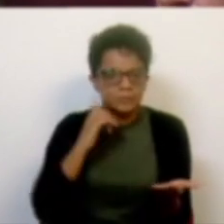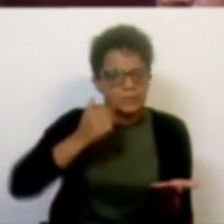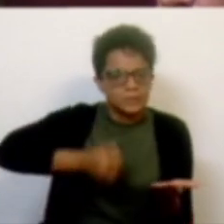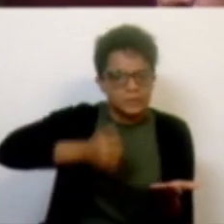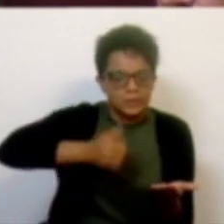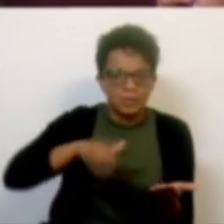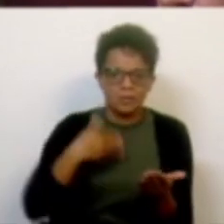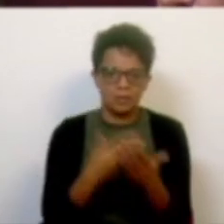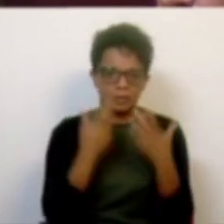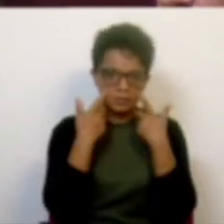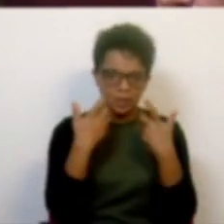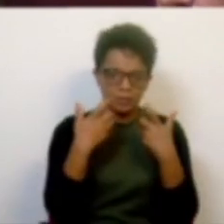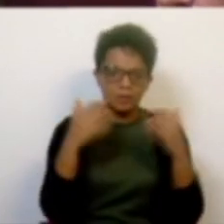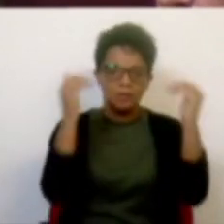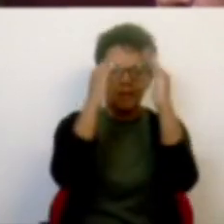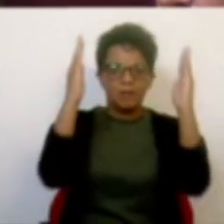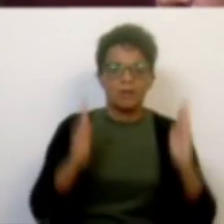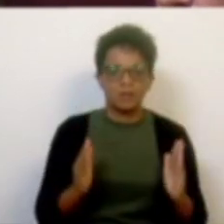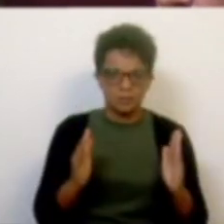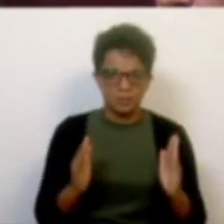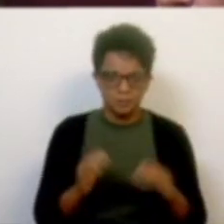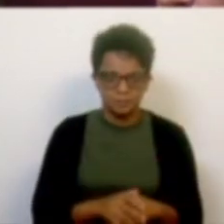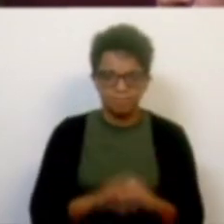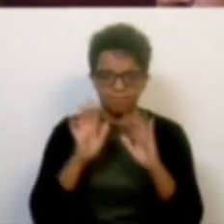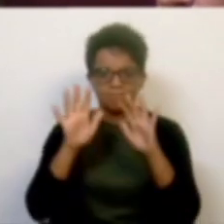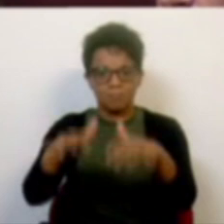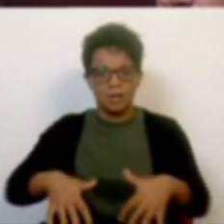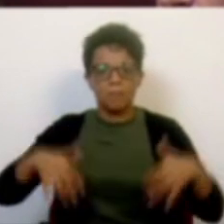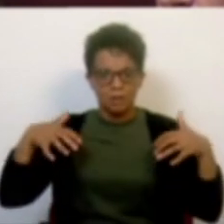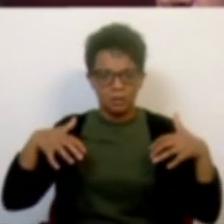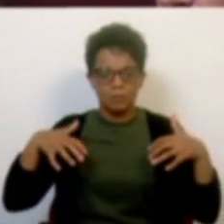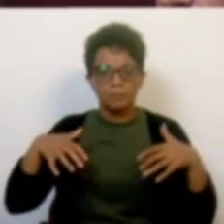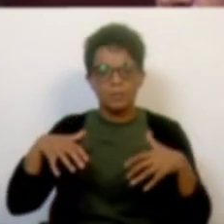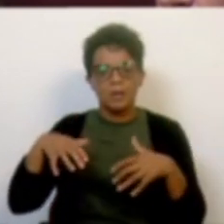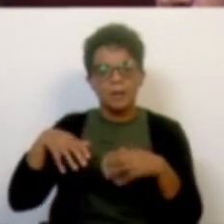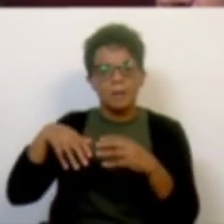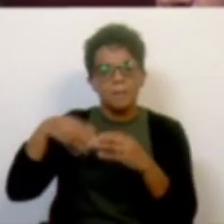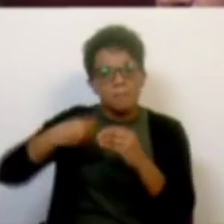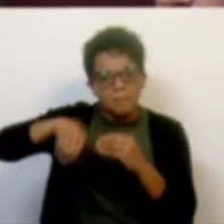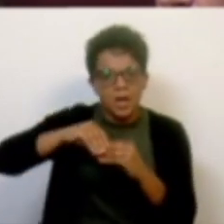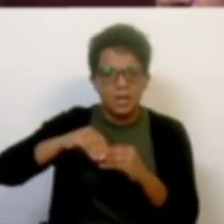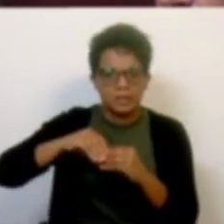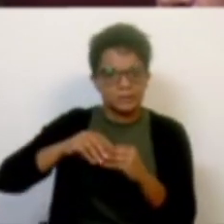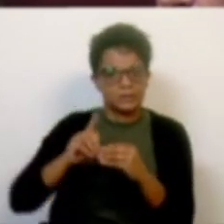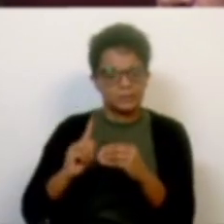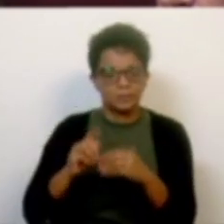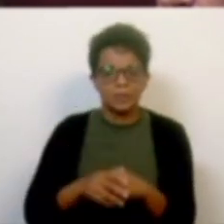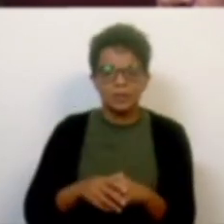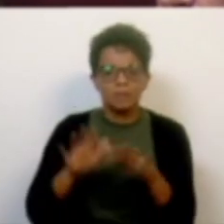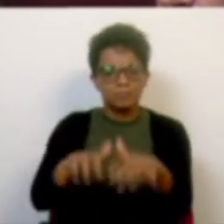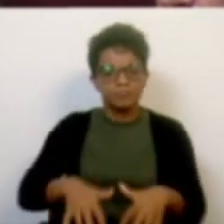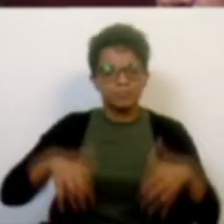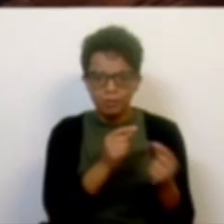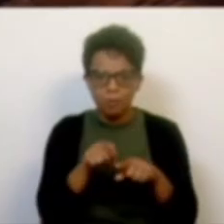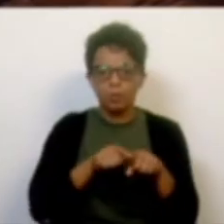cartão de visita desta casa. O Parlamento é mais do que isso. O Parlamento é muito mais